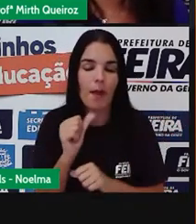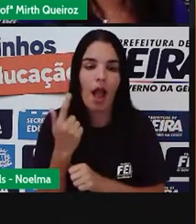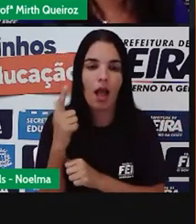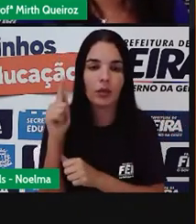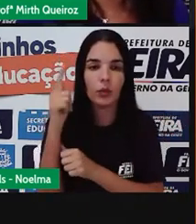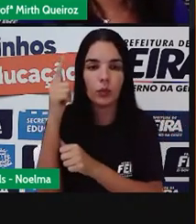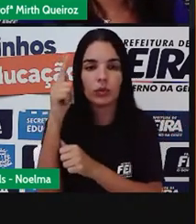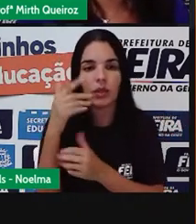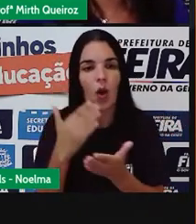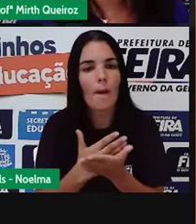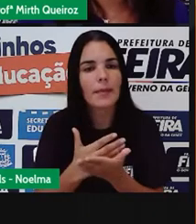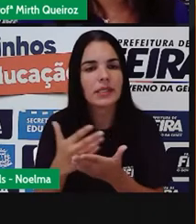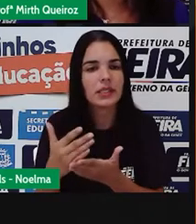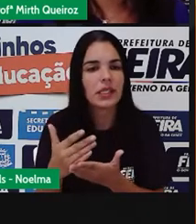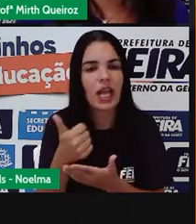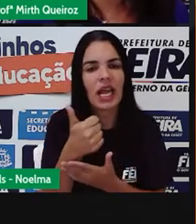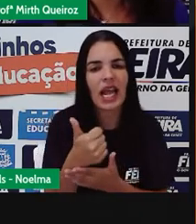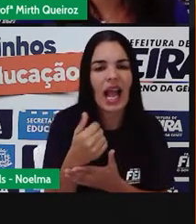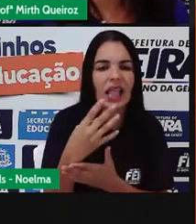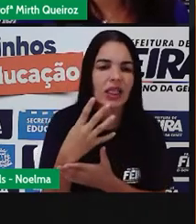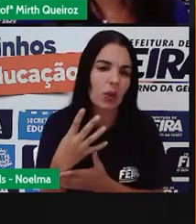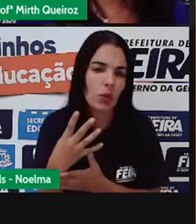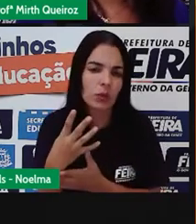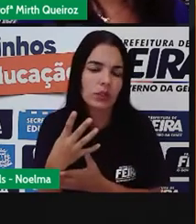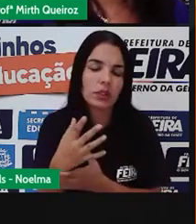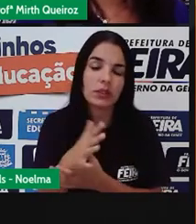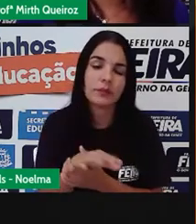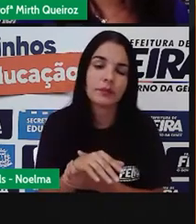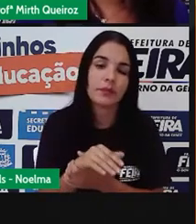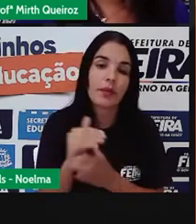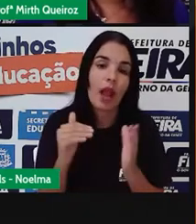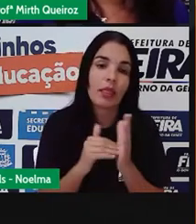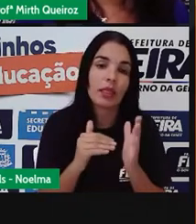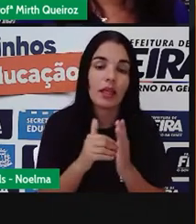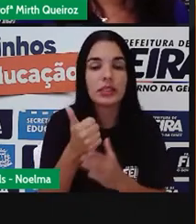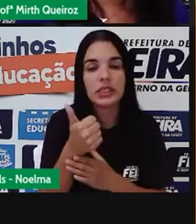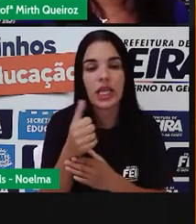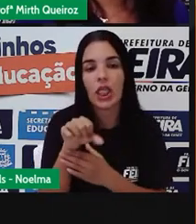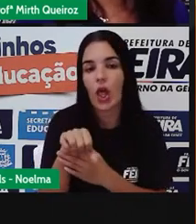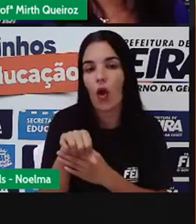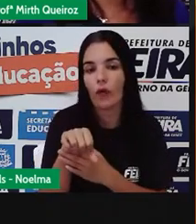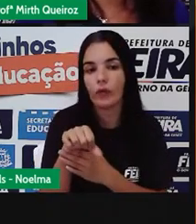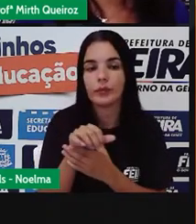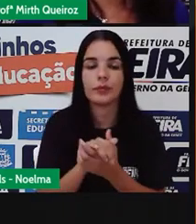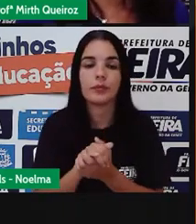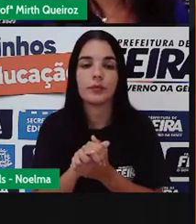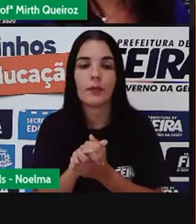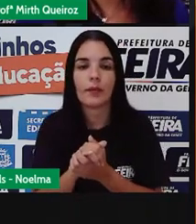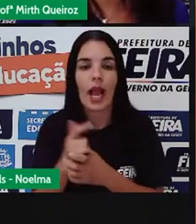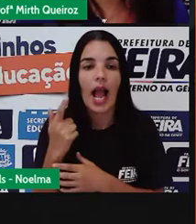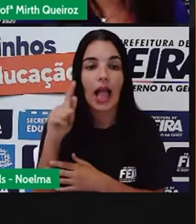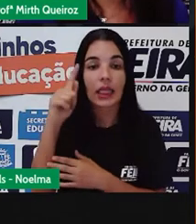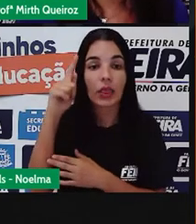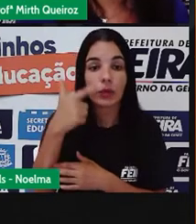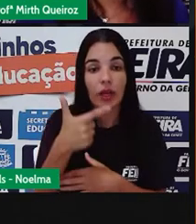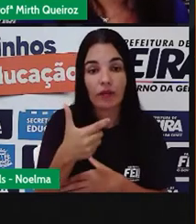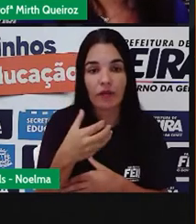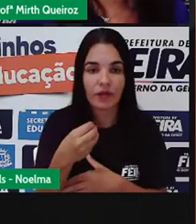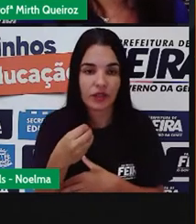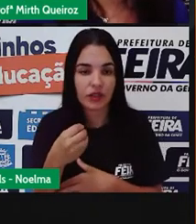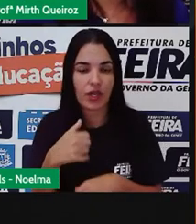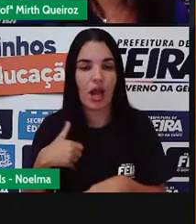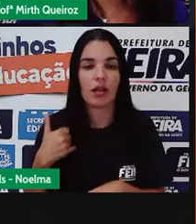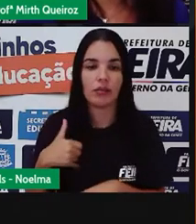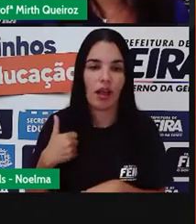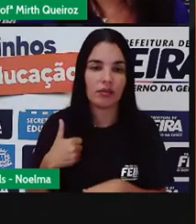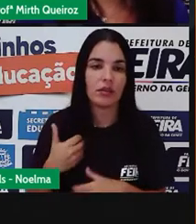anos de idade, que seria o que a chama de juventude. E assim, essas duas são as fases de transição. Seria